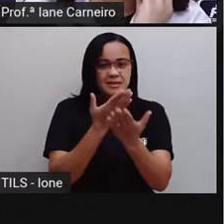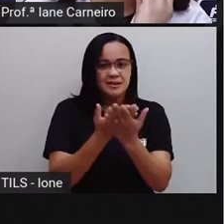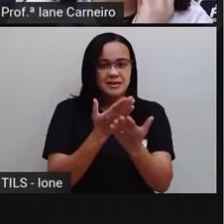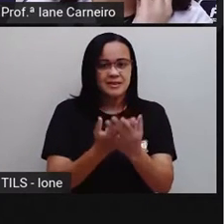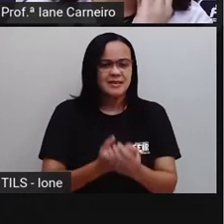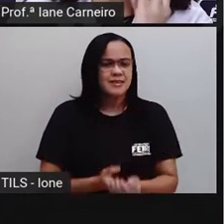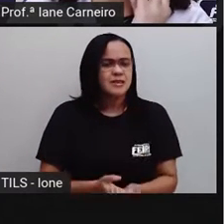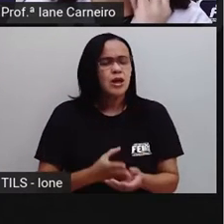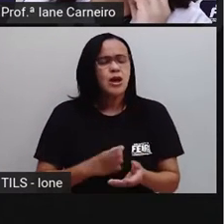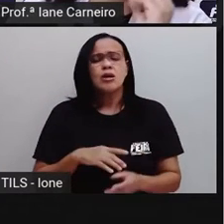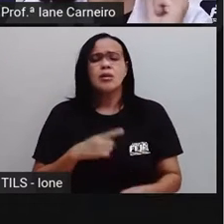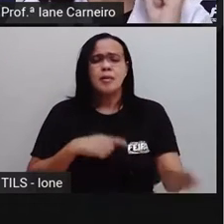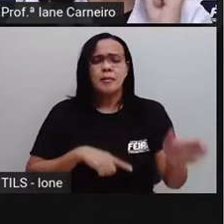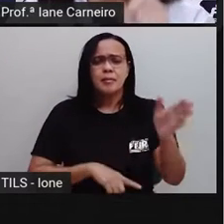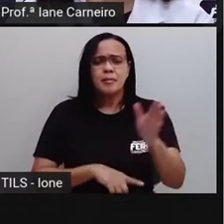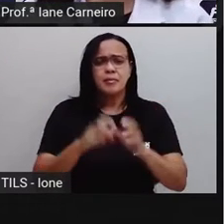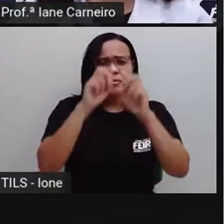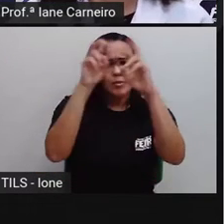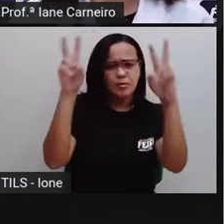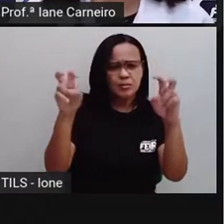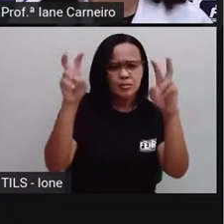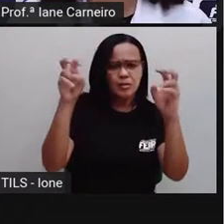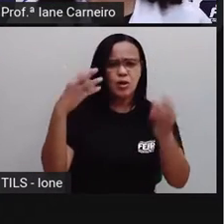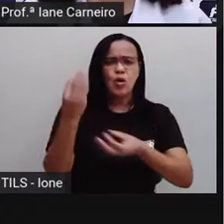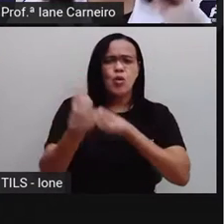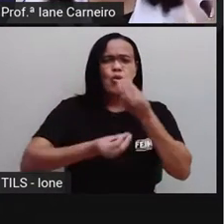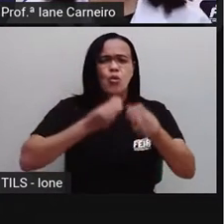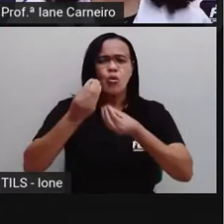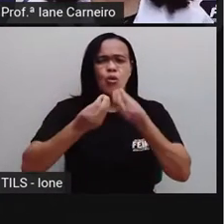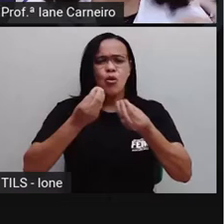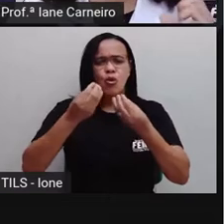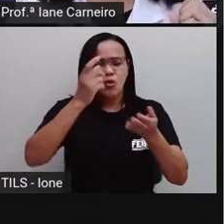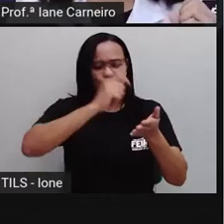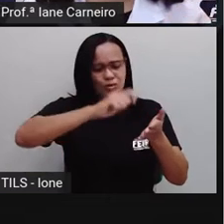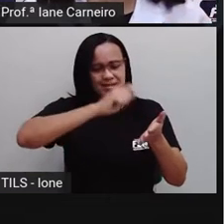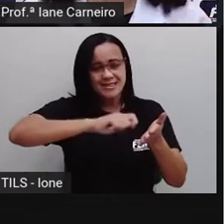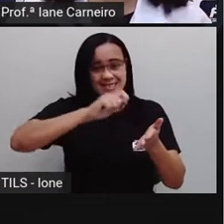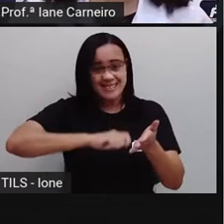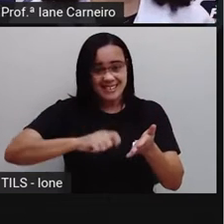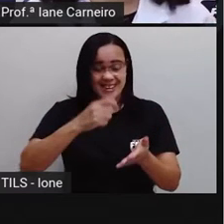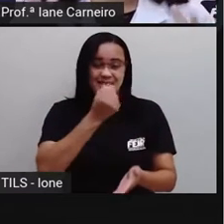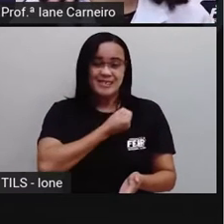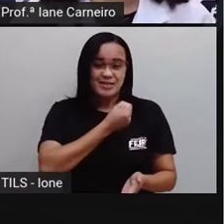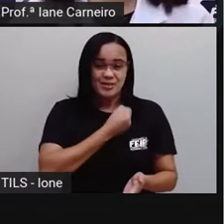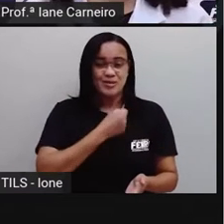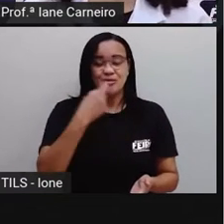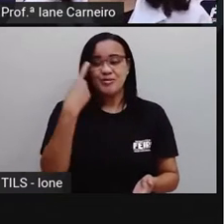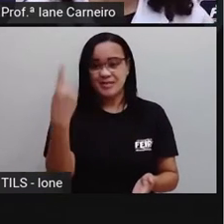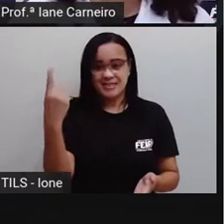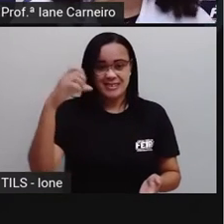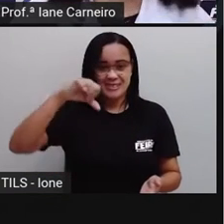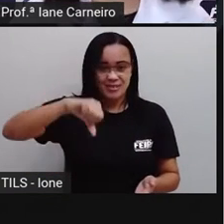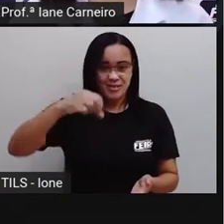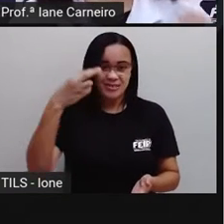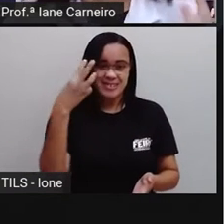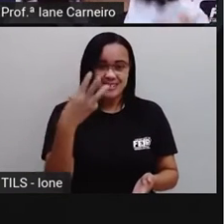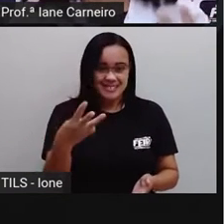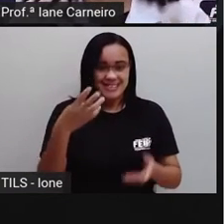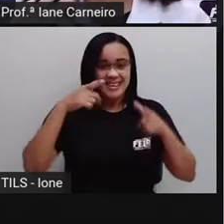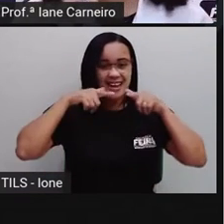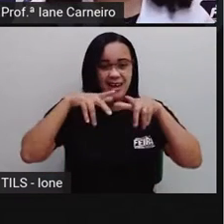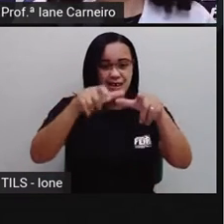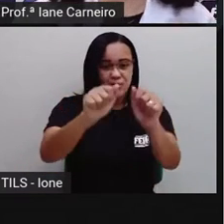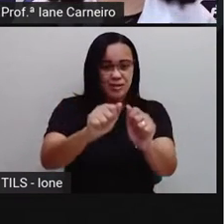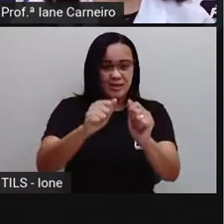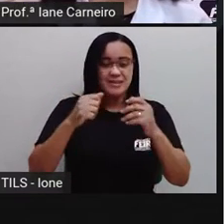escreve, tá certo? É a aula de número 193 e é uma aula de linguagens. E a Paula vai pedir que você pegue